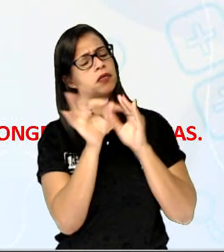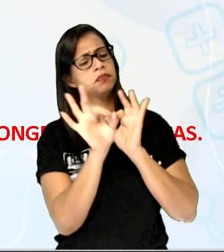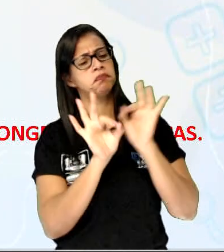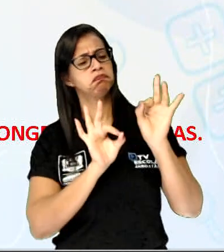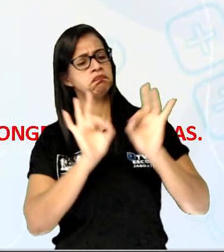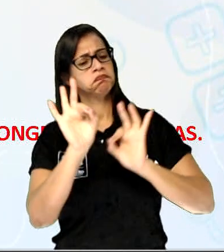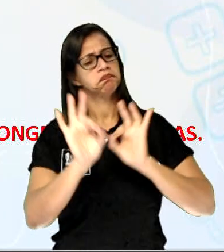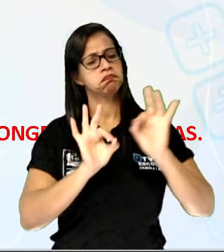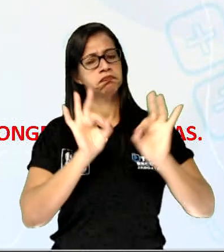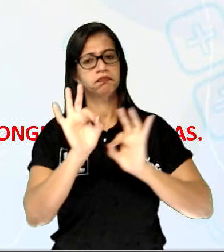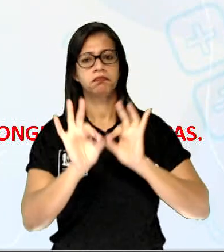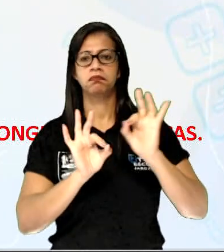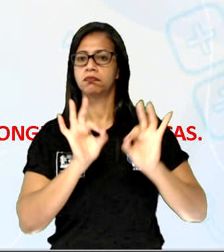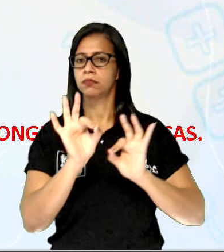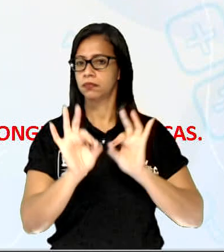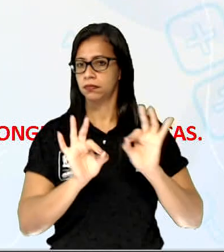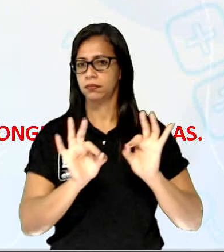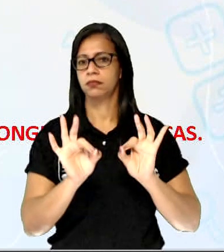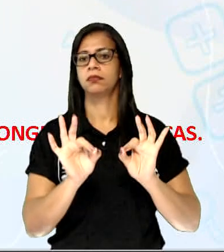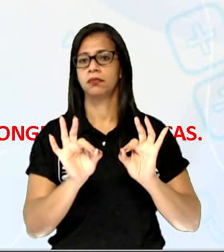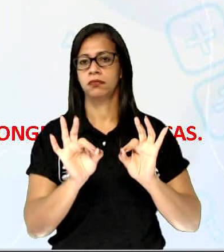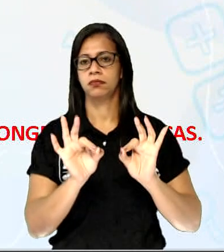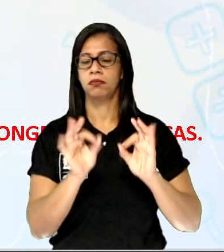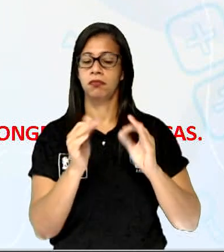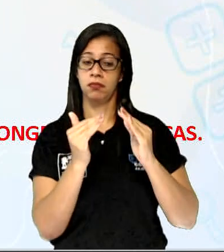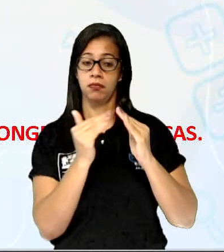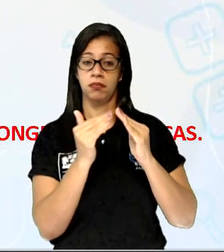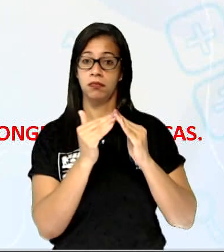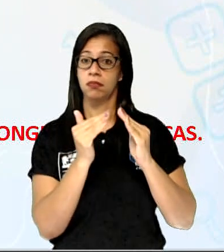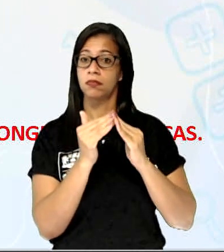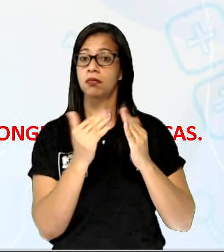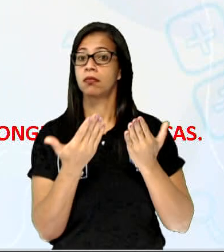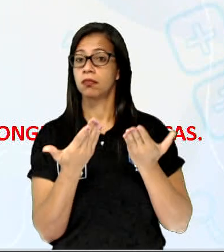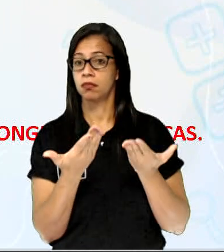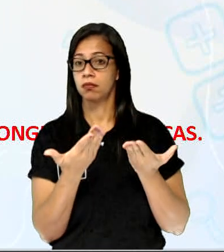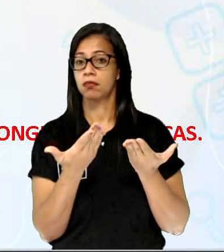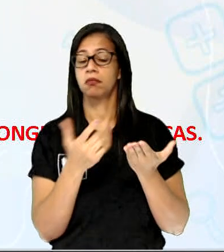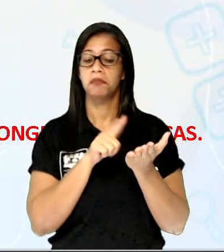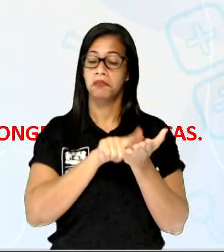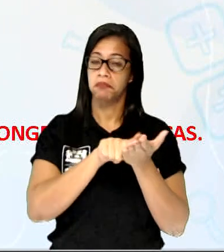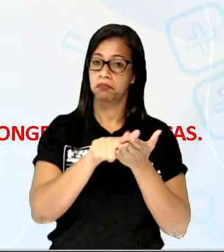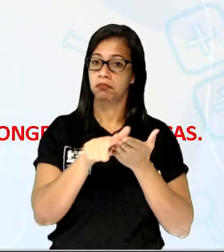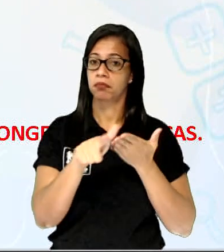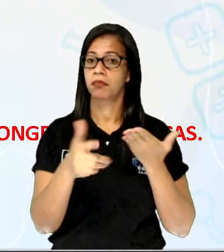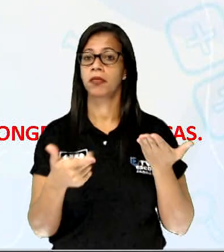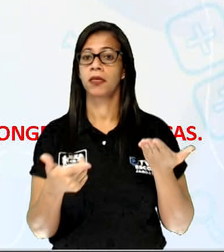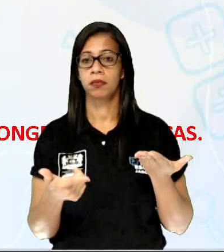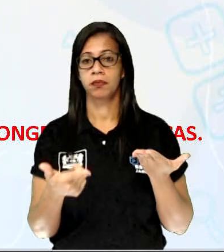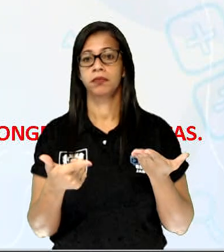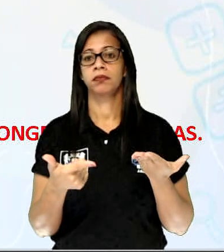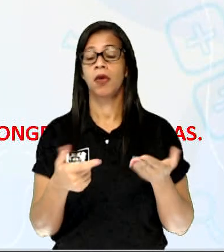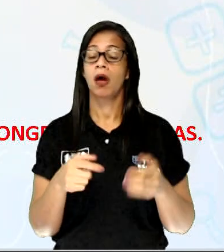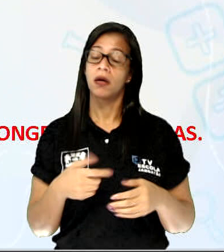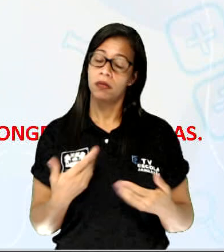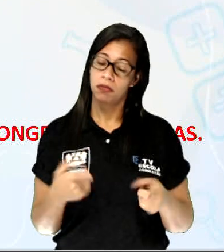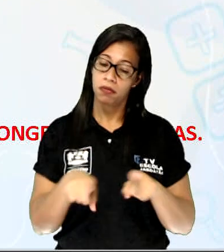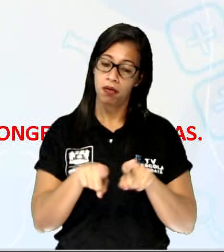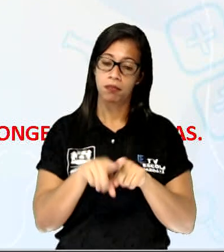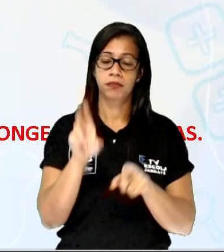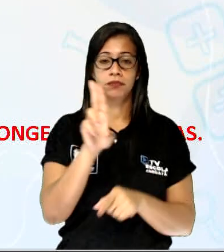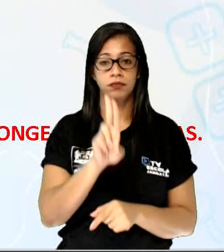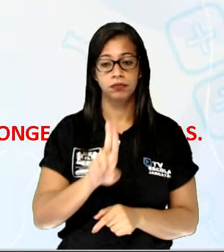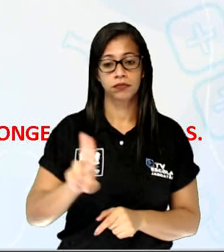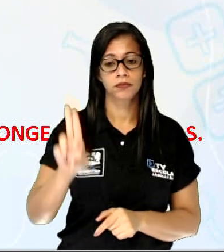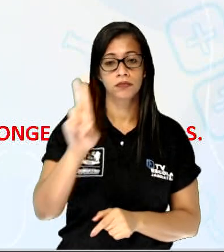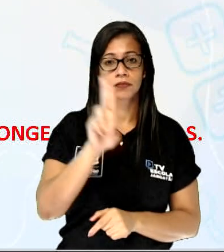objetos, na casa. Estamos usando muito desinfetante, muita mesmo água sanitária. Mas,